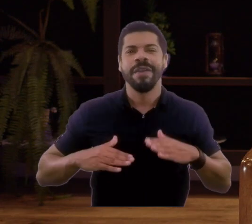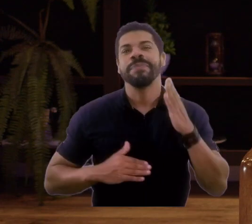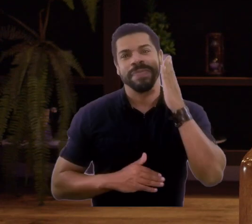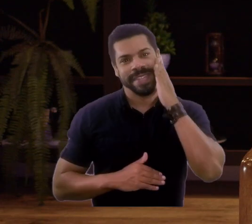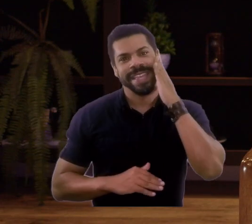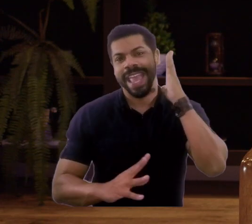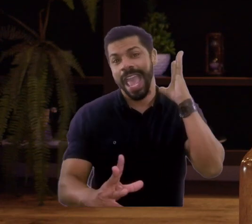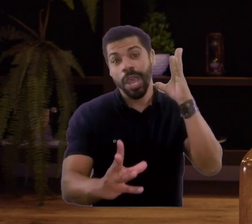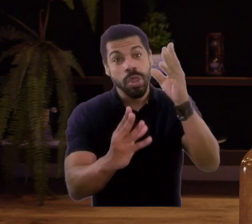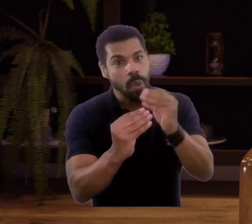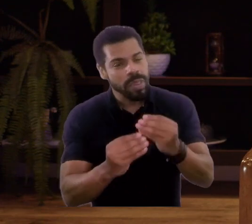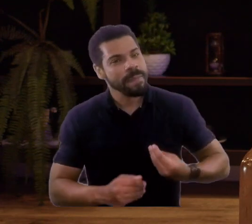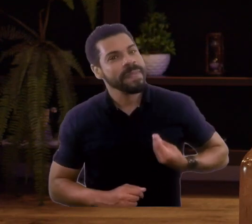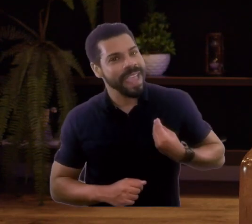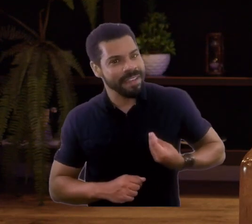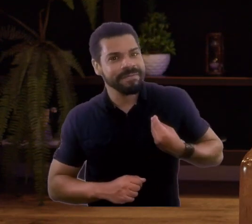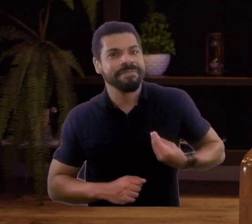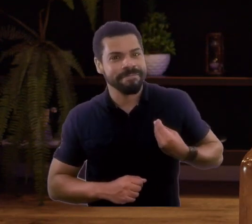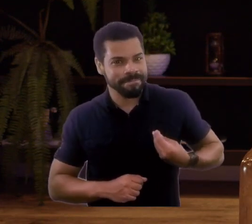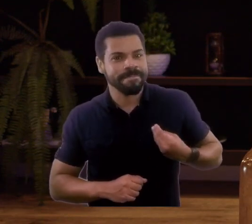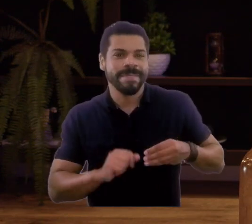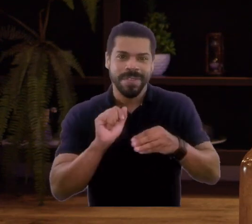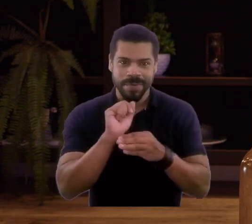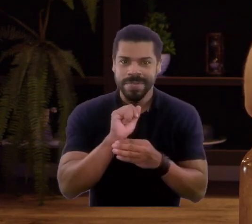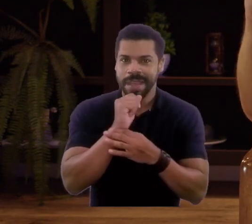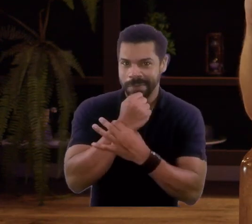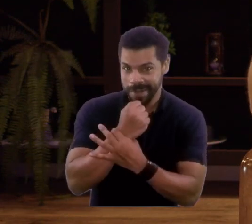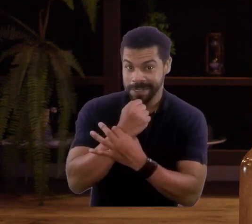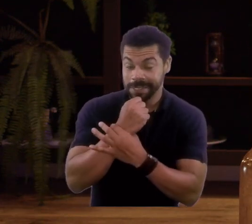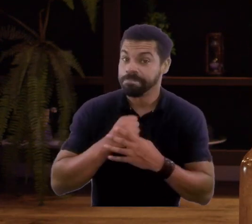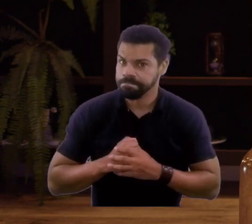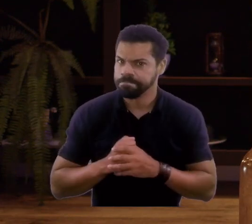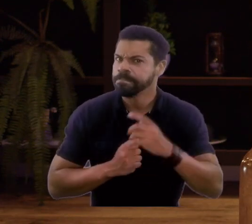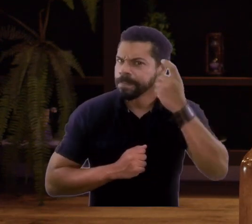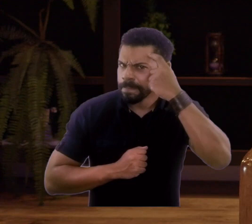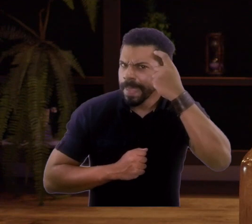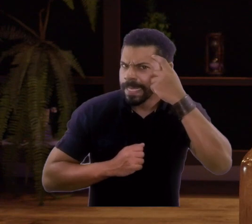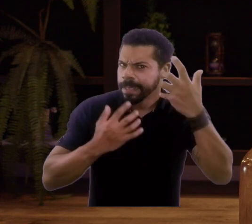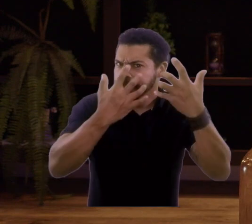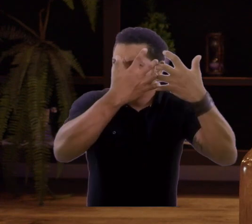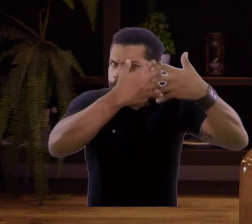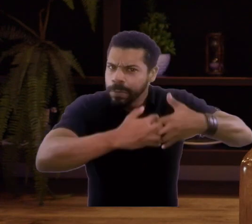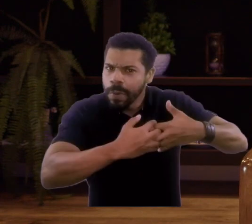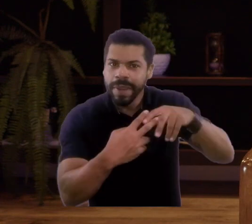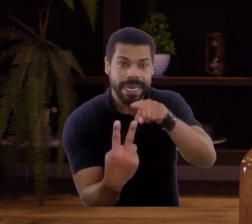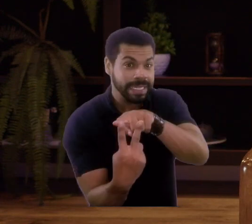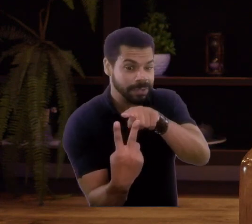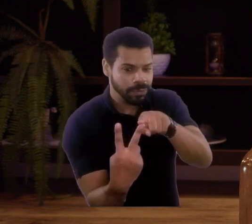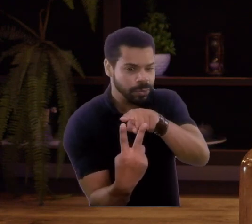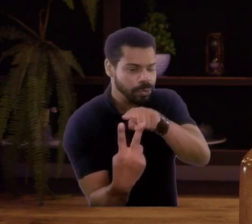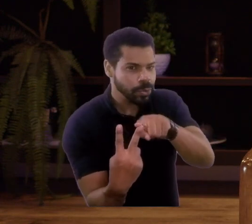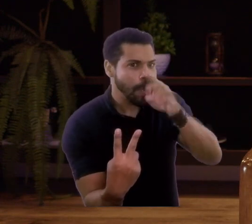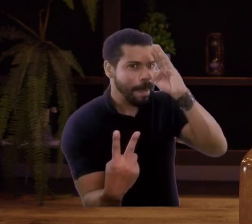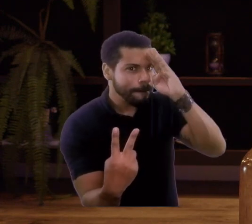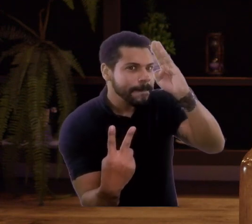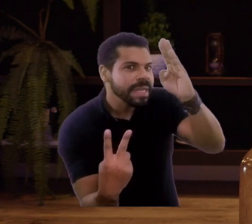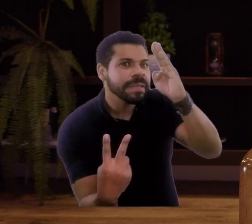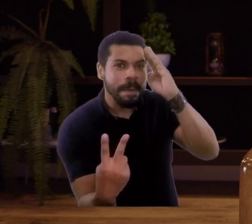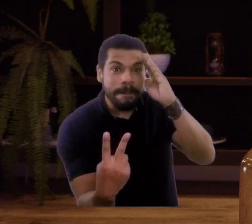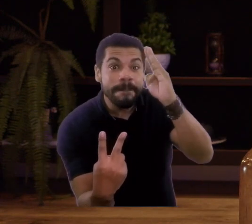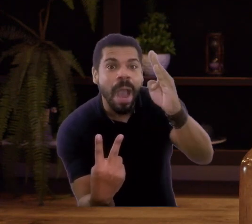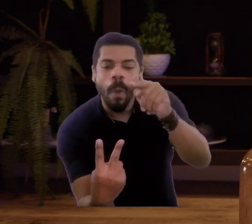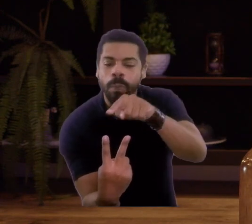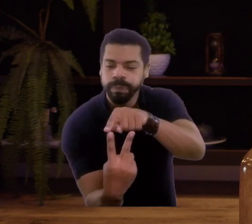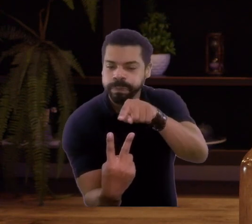passo a ter a tranquilidade de ir atrás deles sabendo que toda a minha vida está garantida com um certo nível de segurança. Então, pense nesses